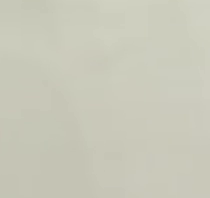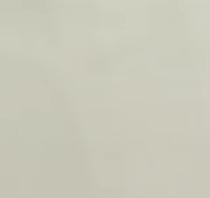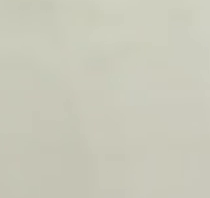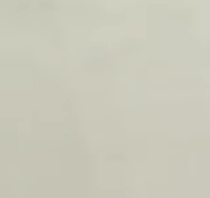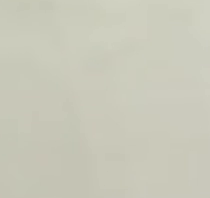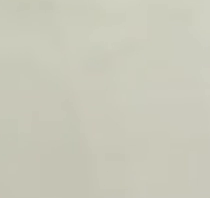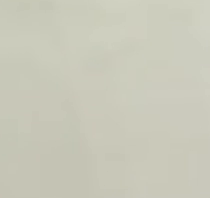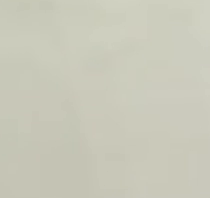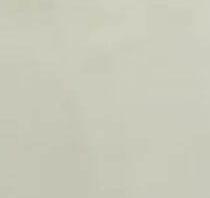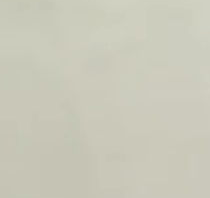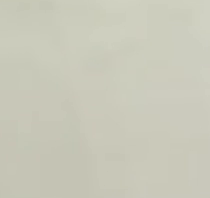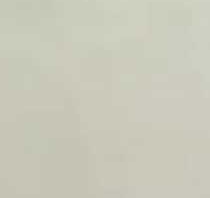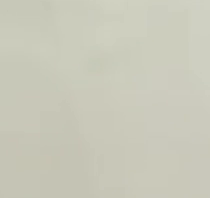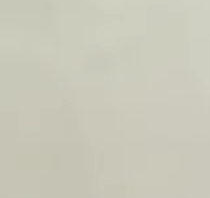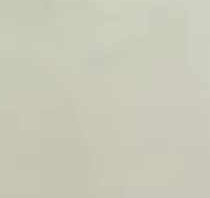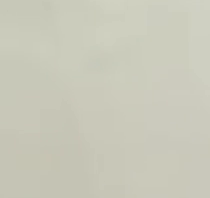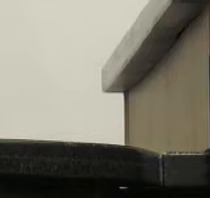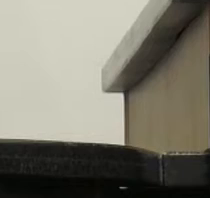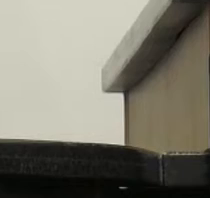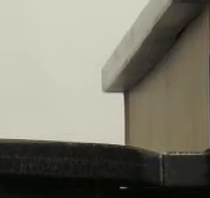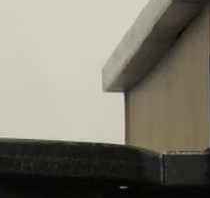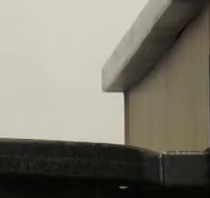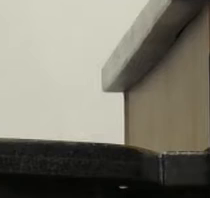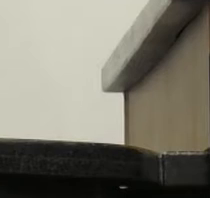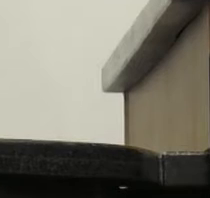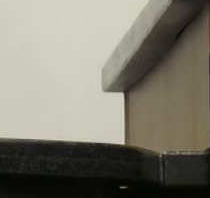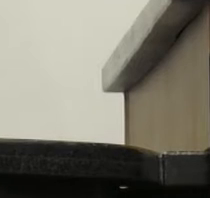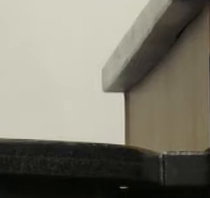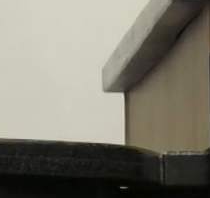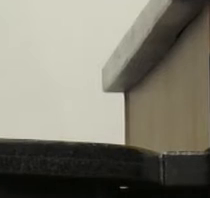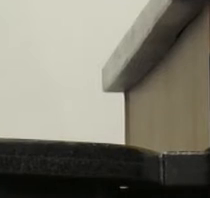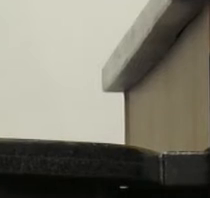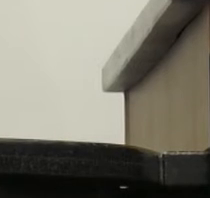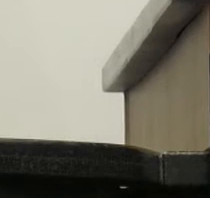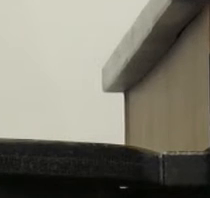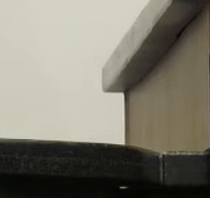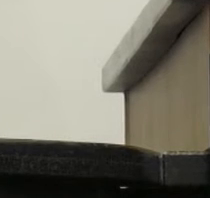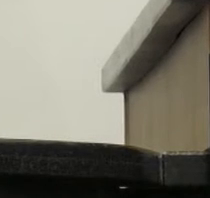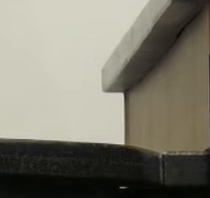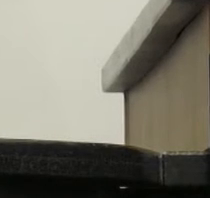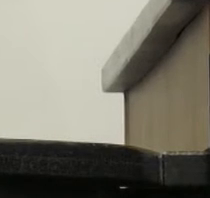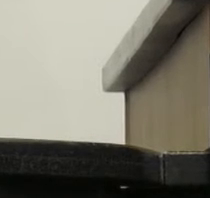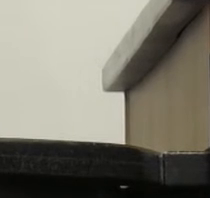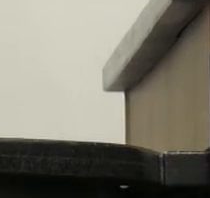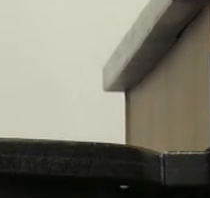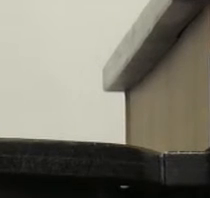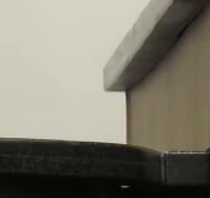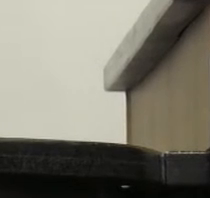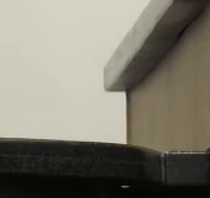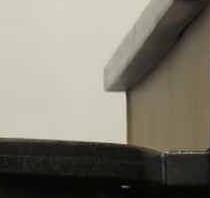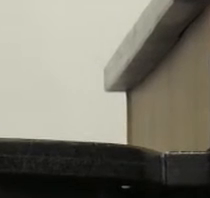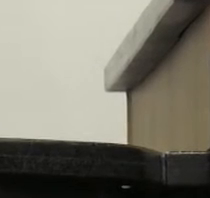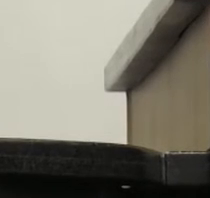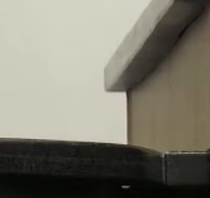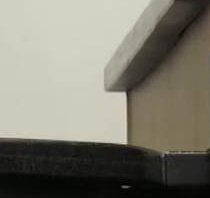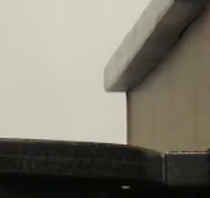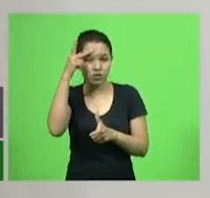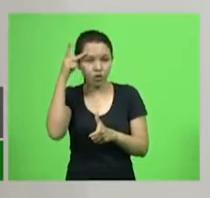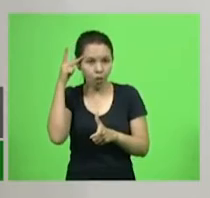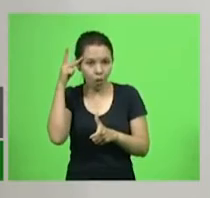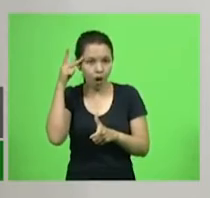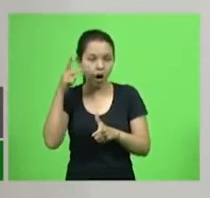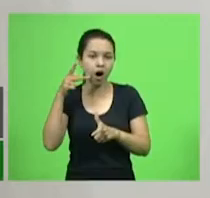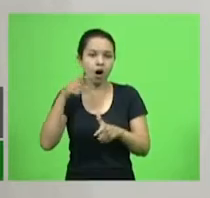e região para combater o coronavírus e mostrou preocupação com a falta de leitos para atender os pacientes da região.